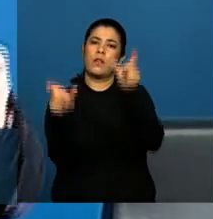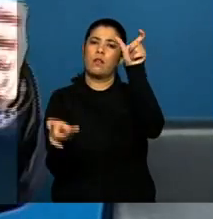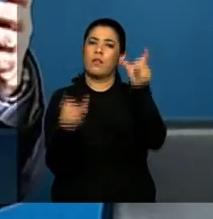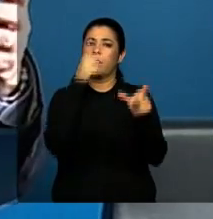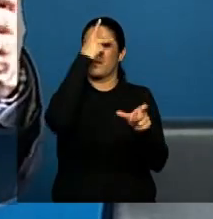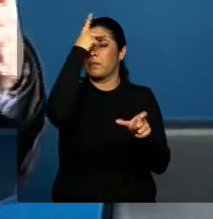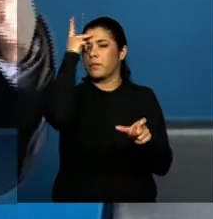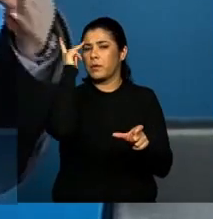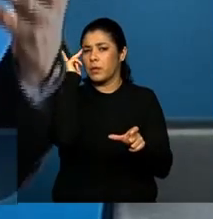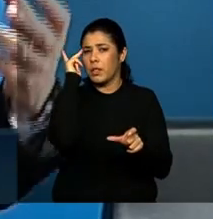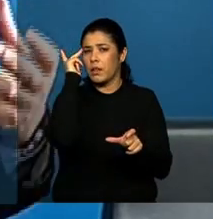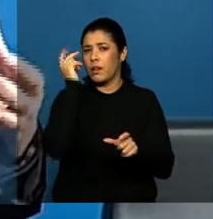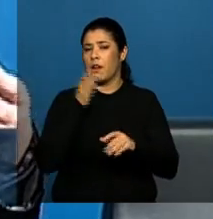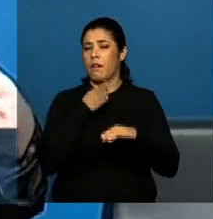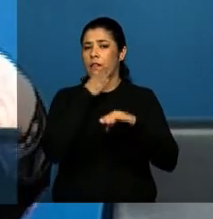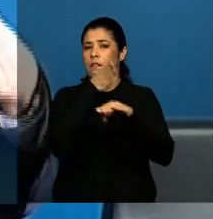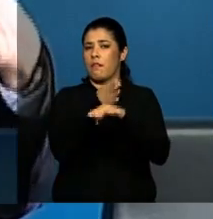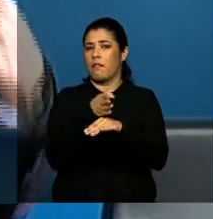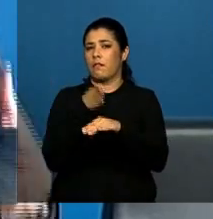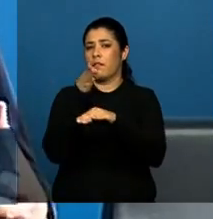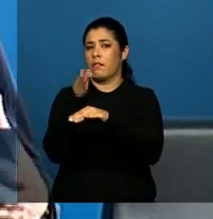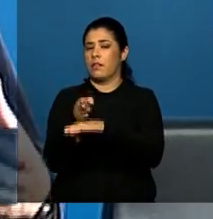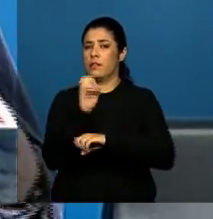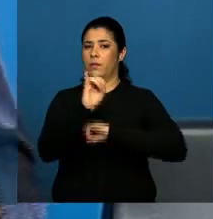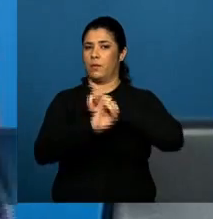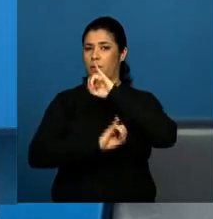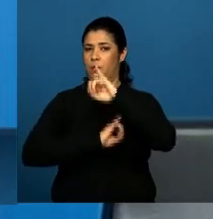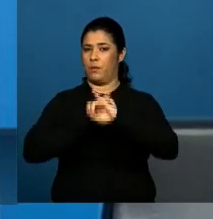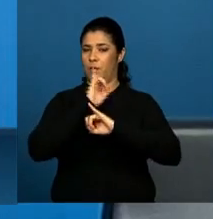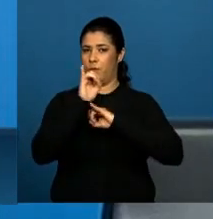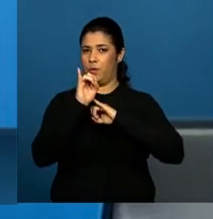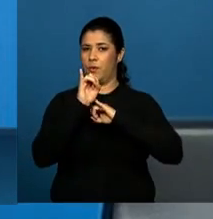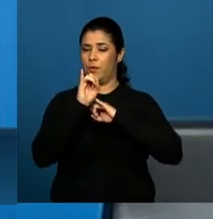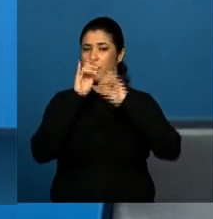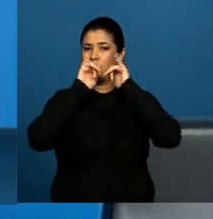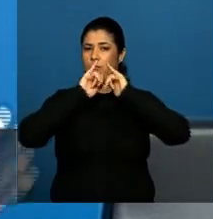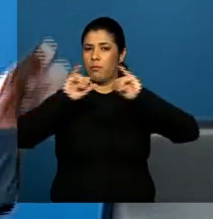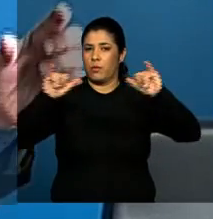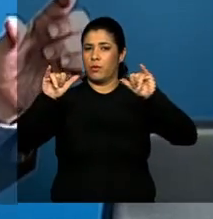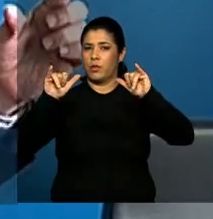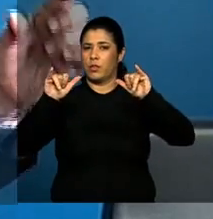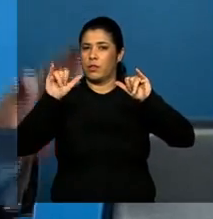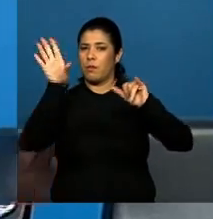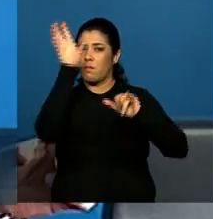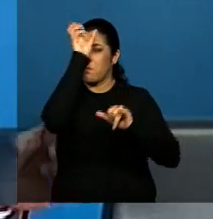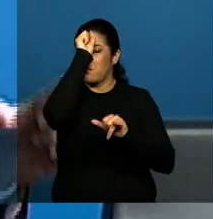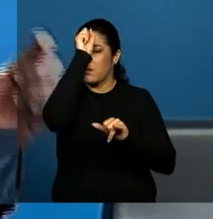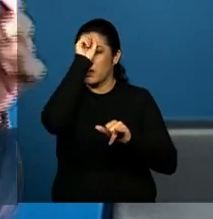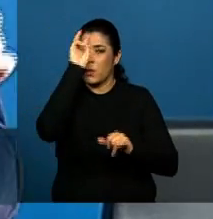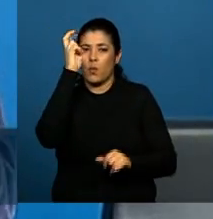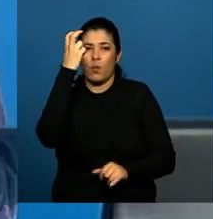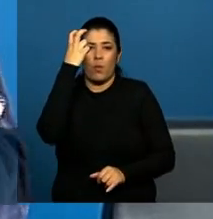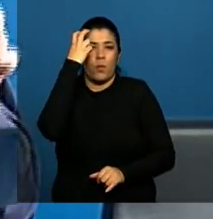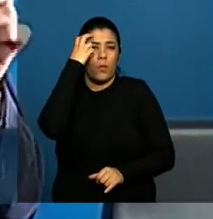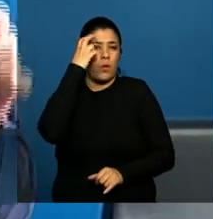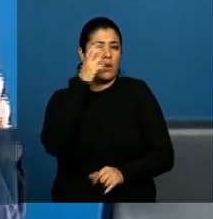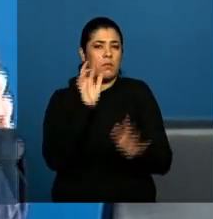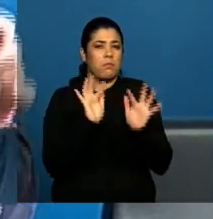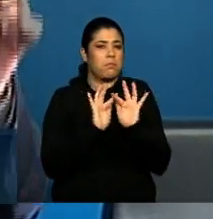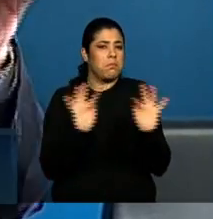acesso à informação e à cultura, com o simples equipamento, qualquer